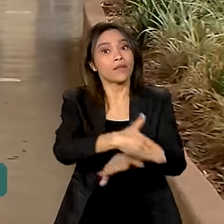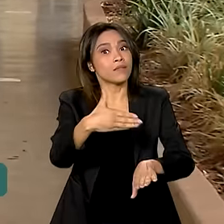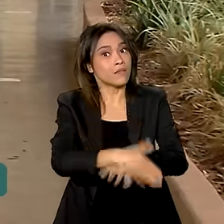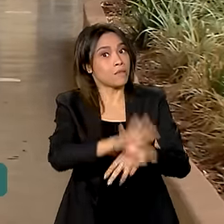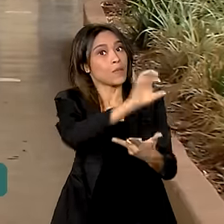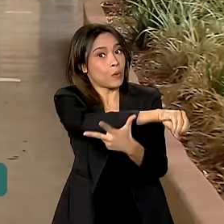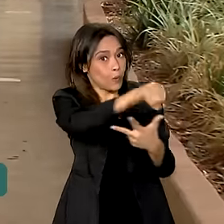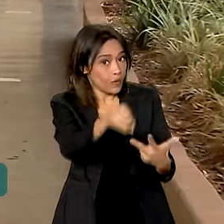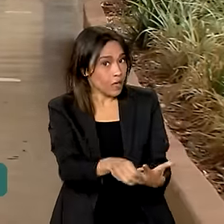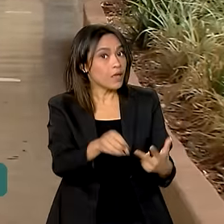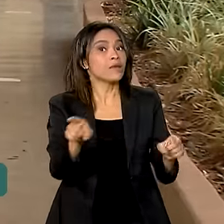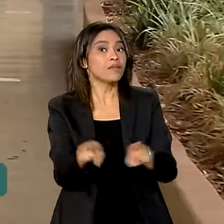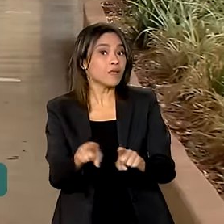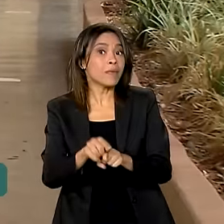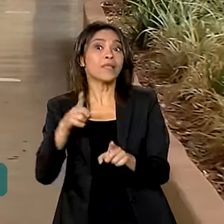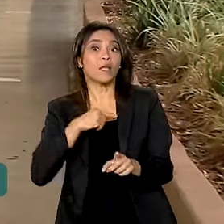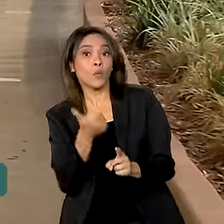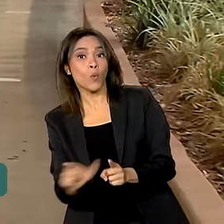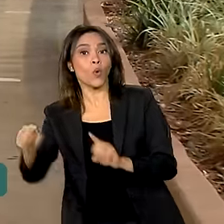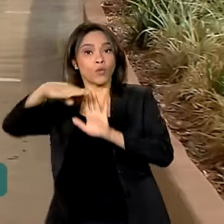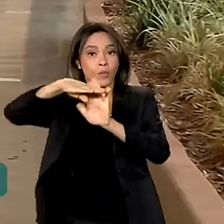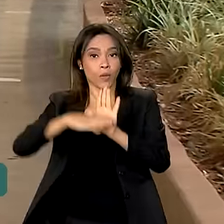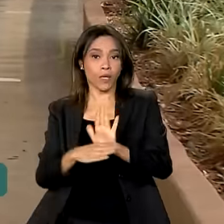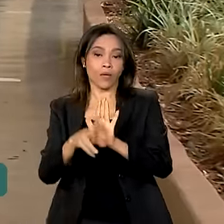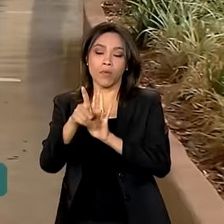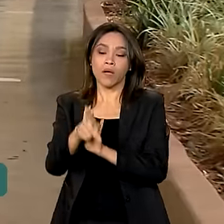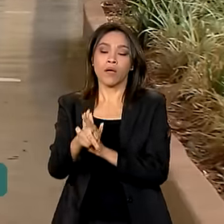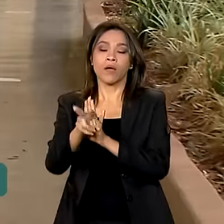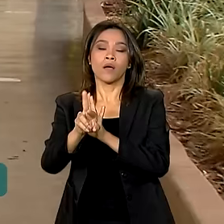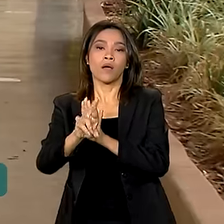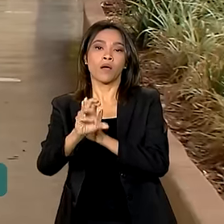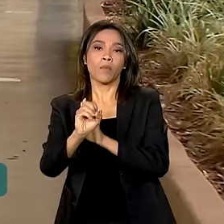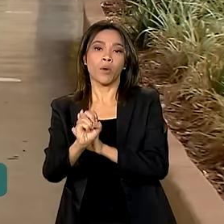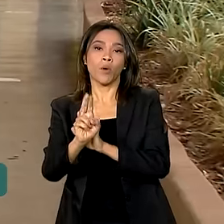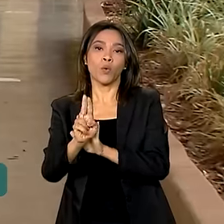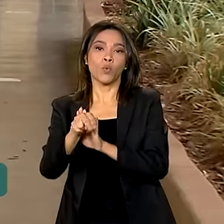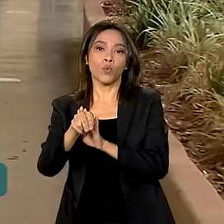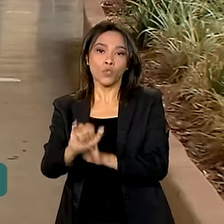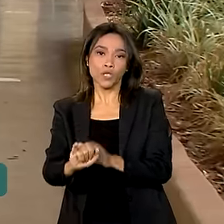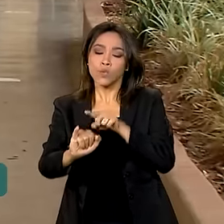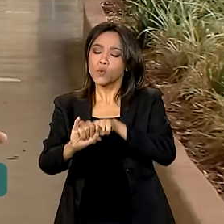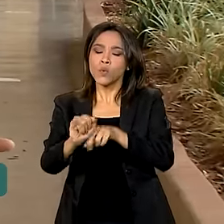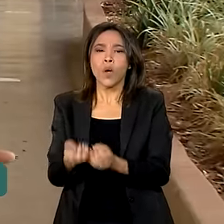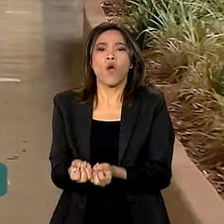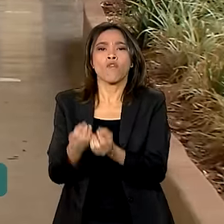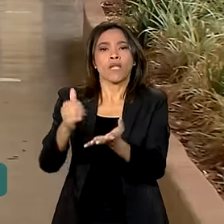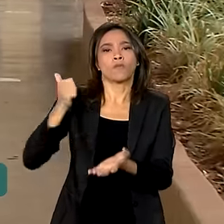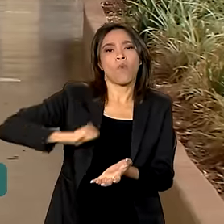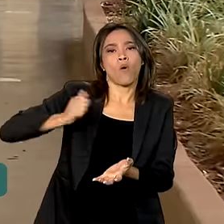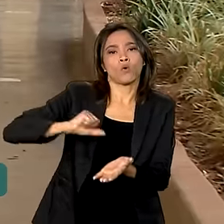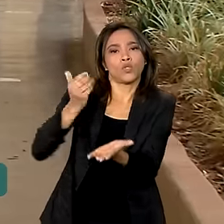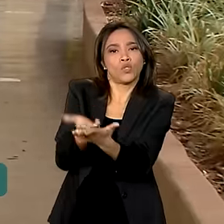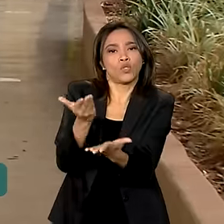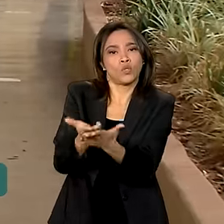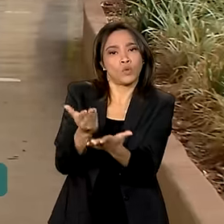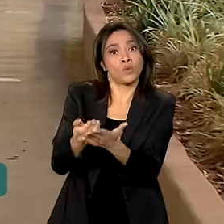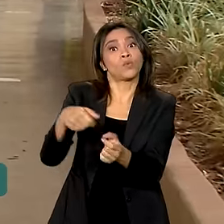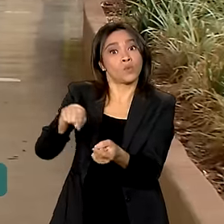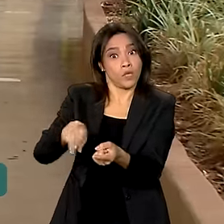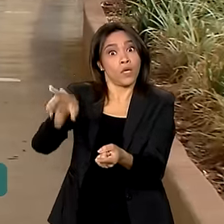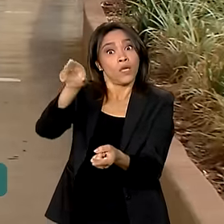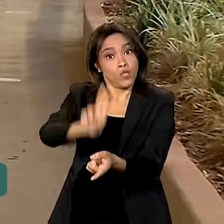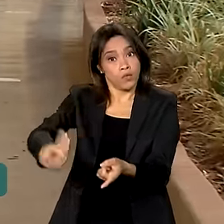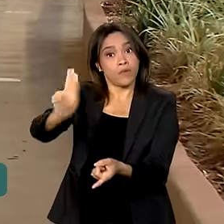Enem. E também tem o ProUni, programa do Ministério da Educação, que oferece bolsas de estudo em instituições